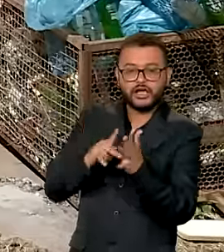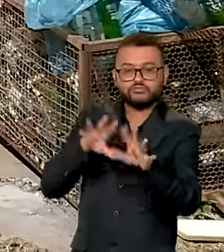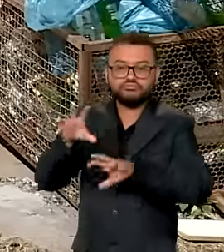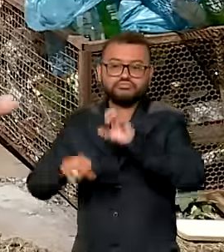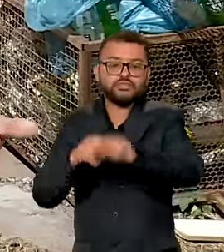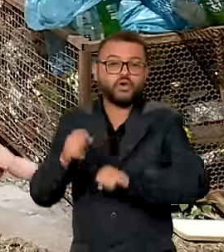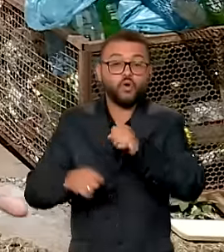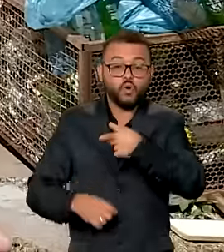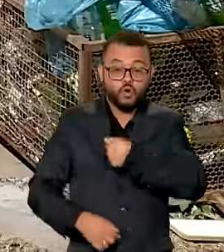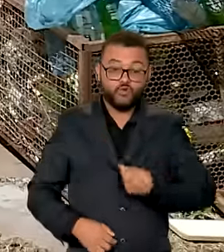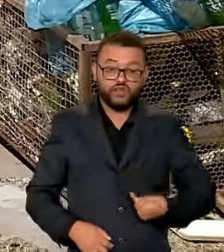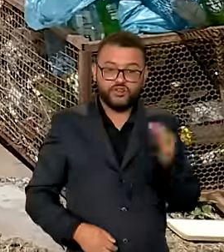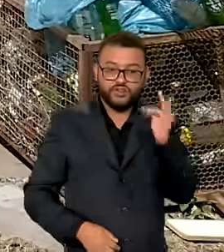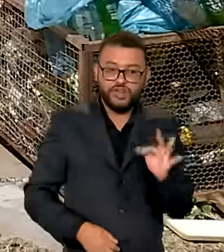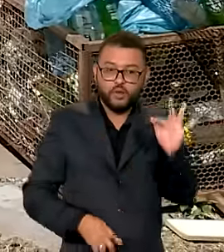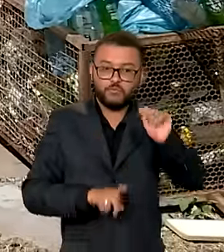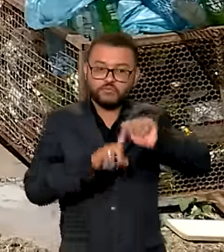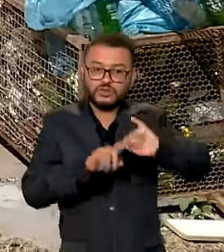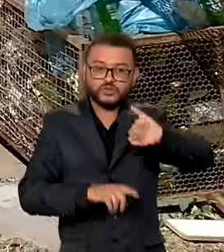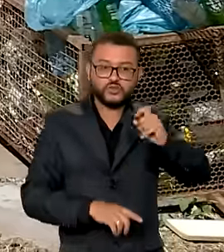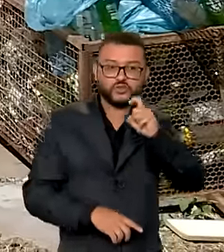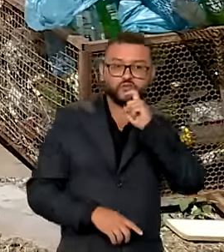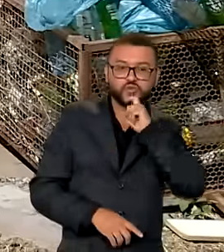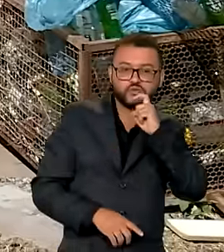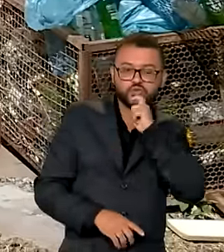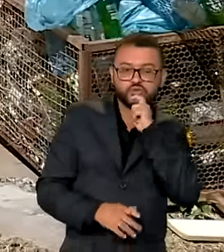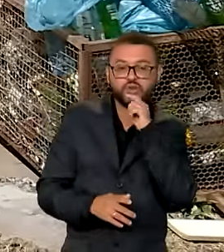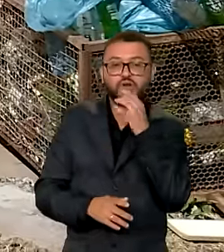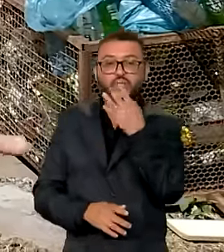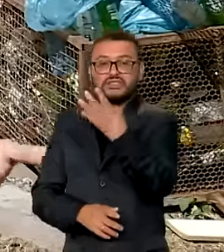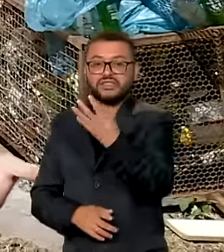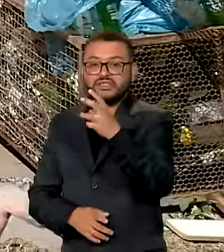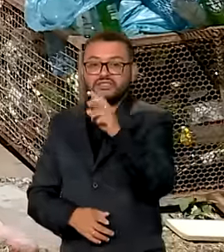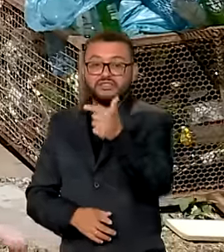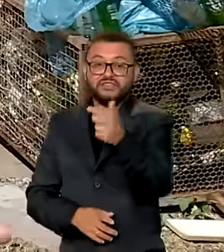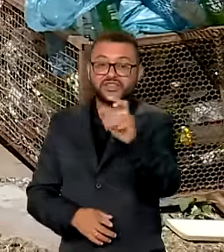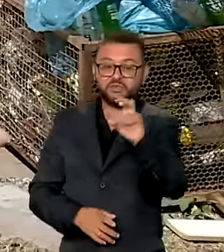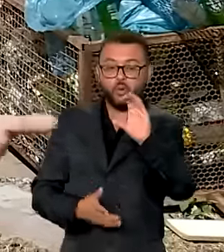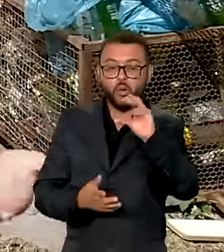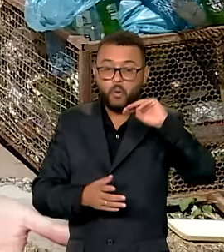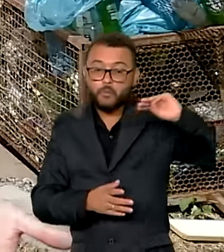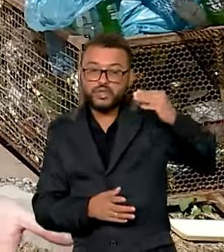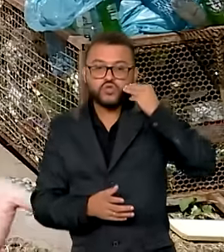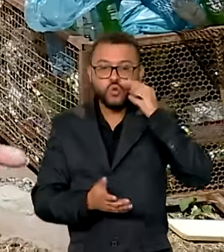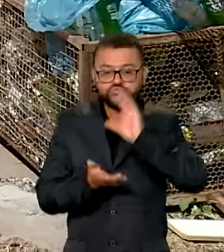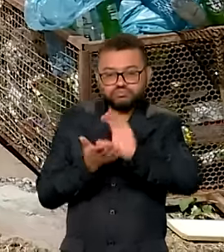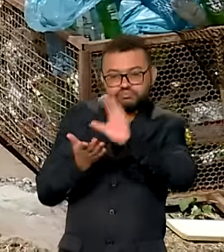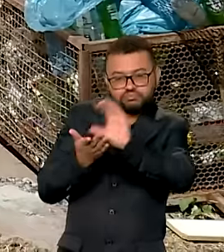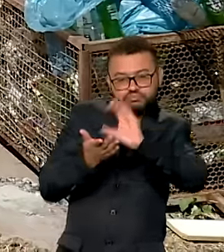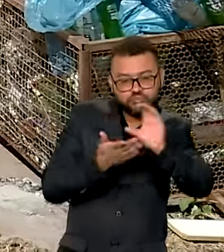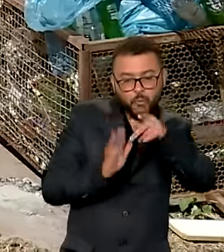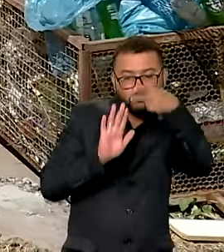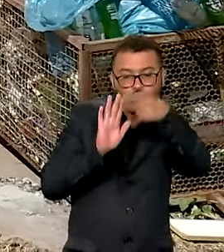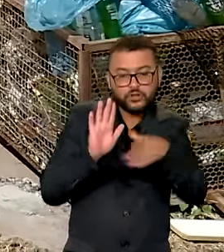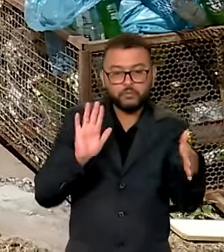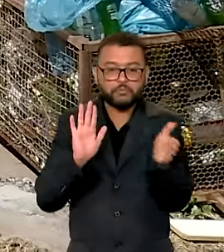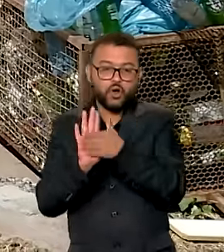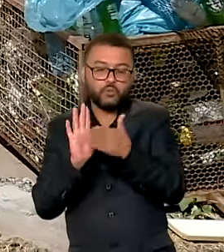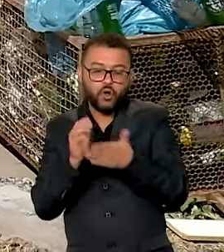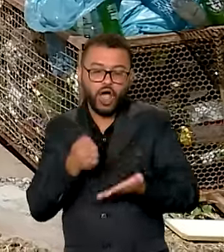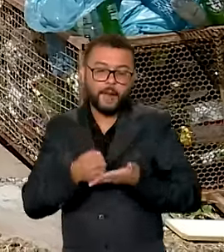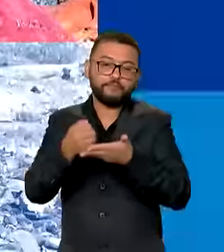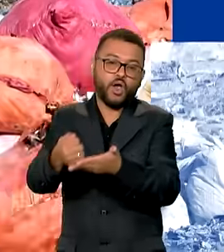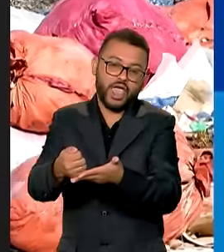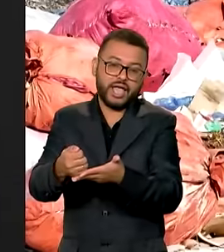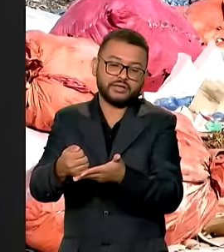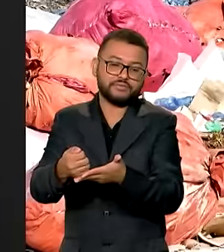anunciou, neste mês de julho, 425 milhões de reais em investimentos e programas para atender o